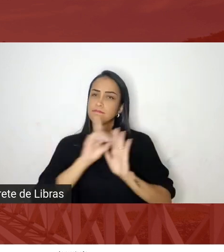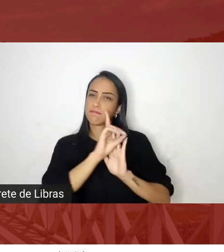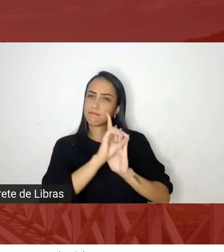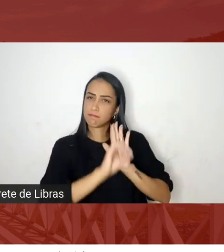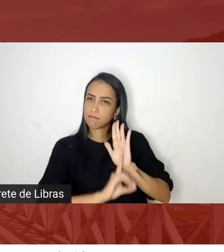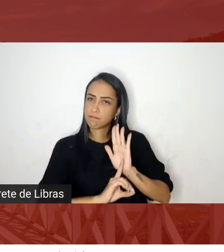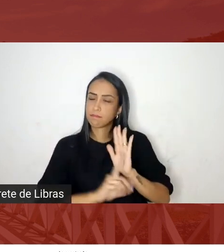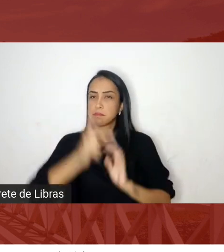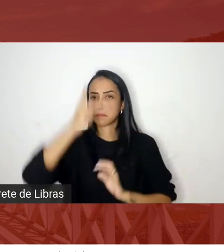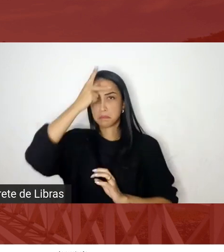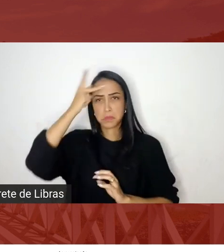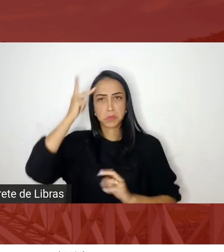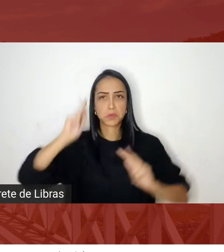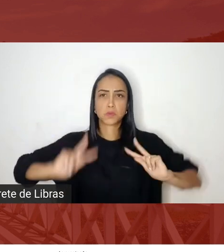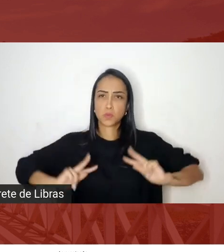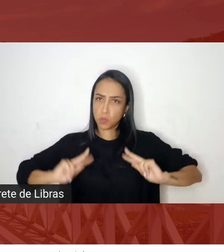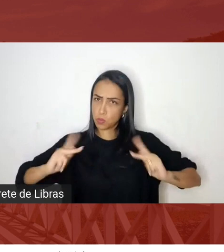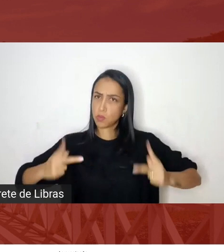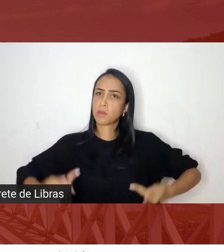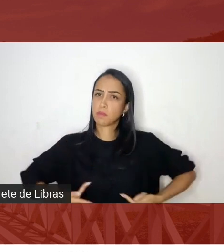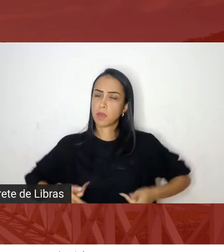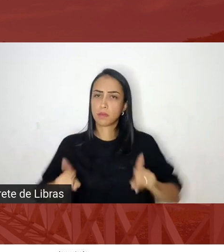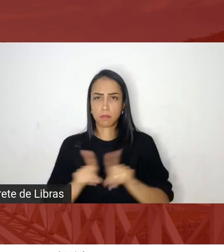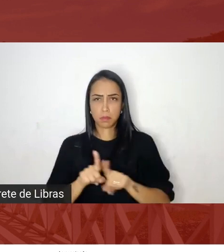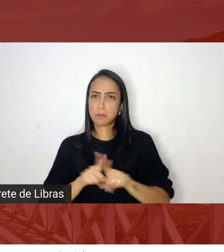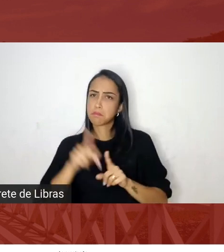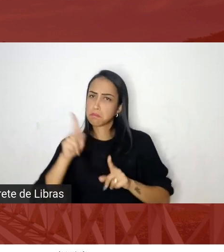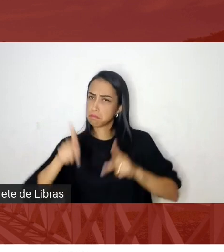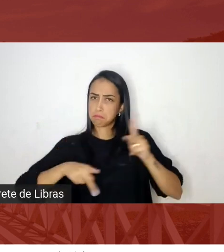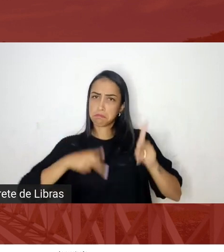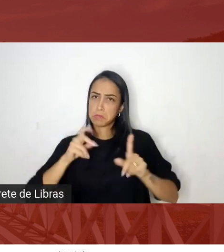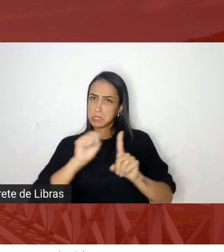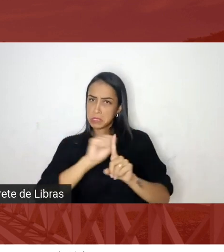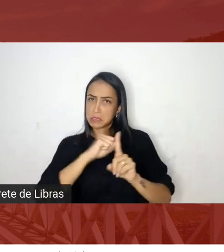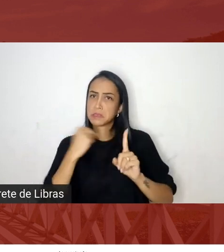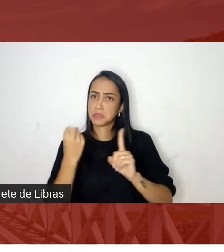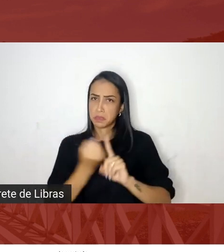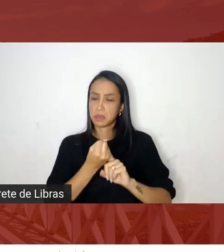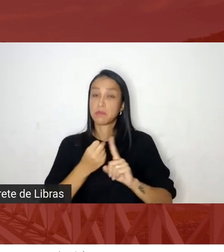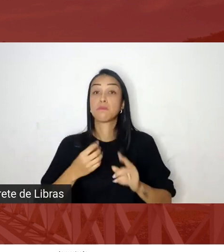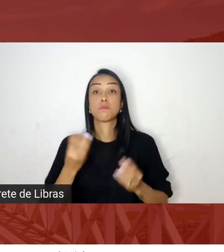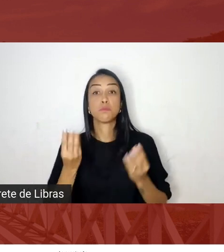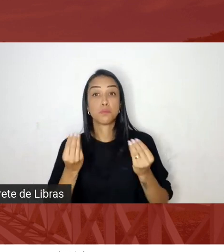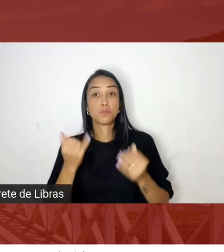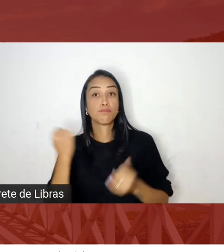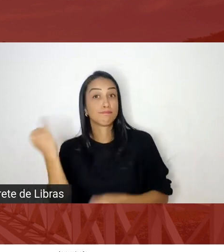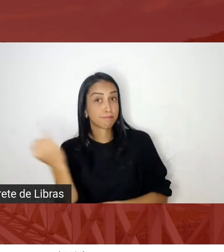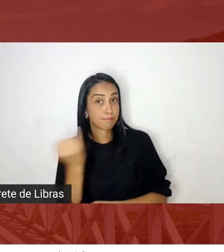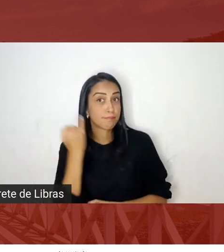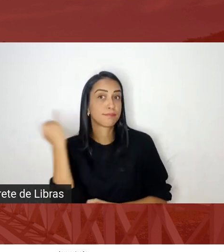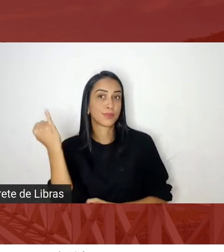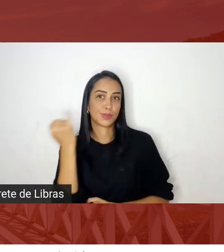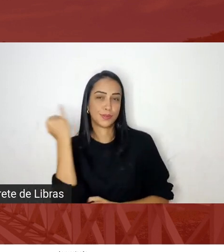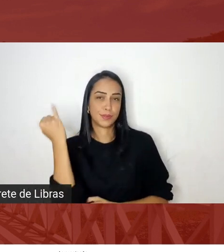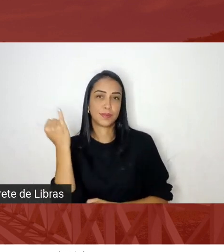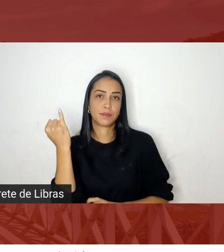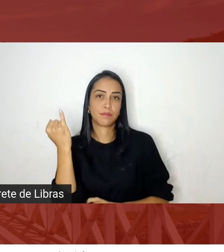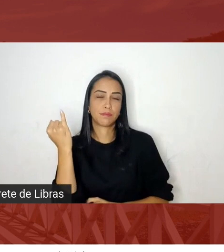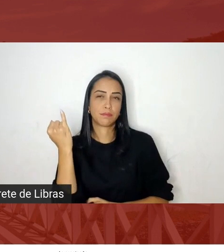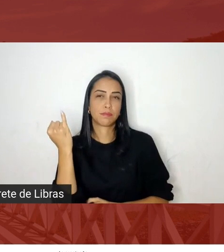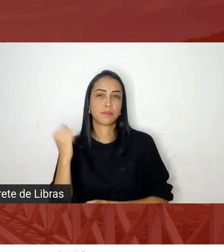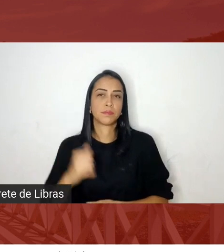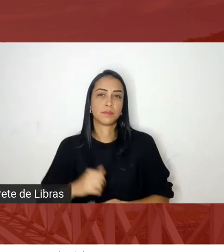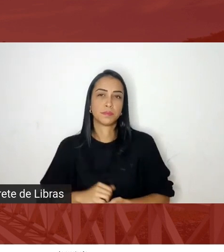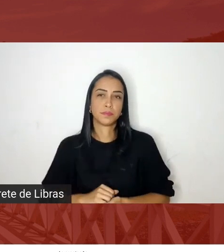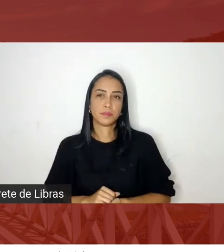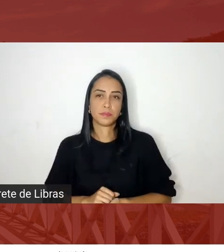humanas e como cidadãos mas é muito importante perceber que o